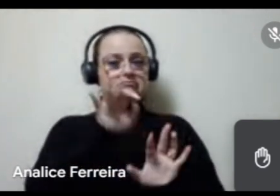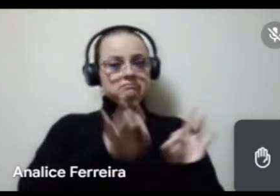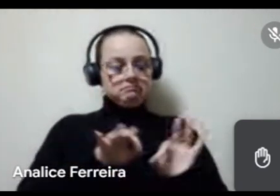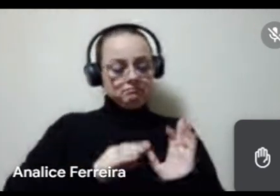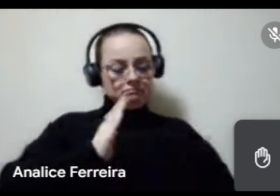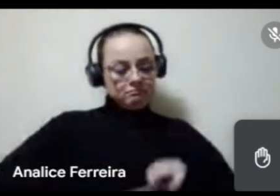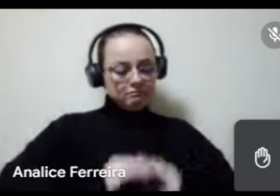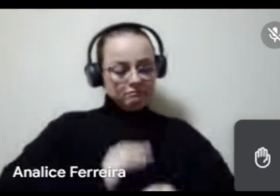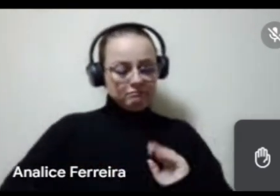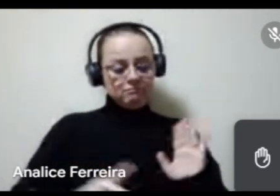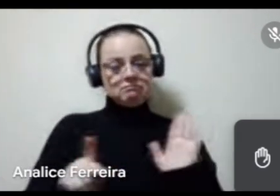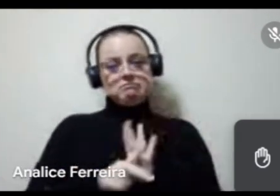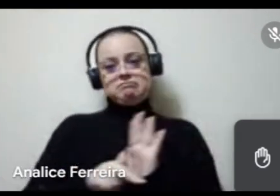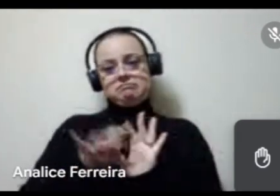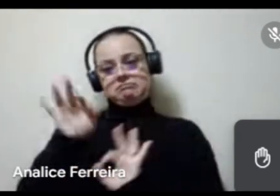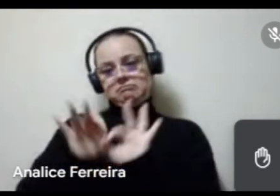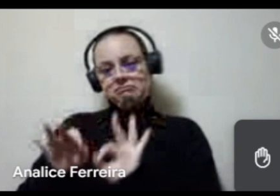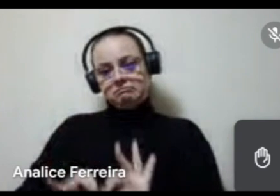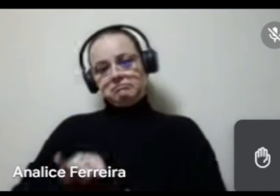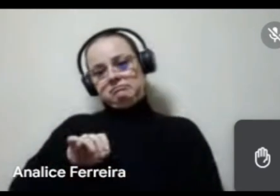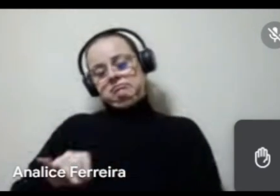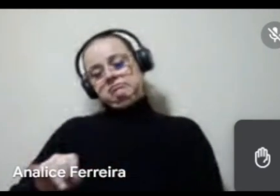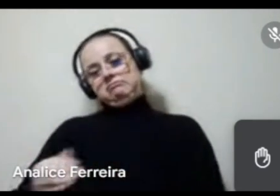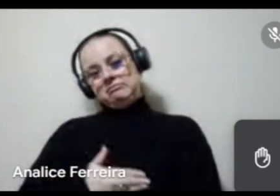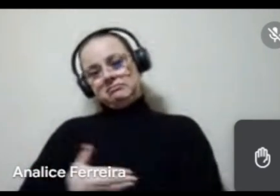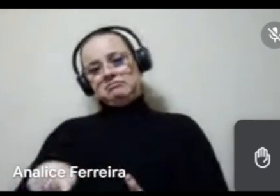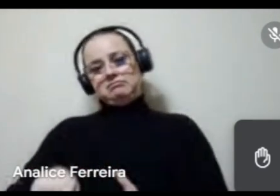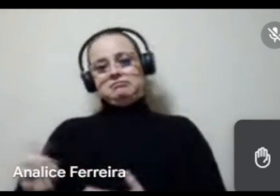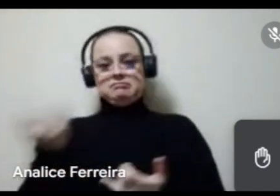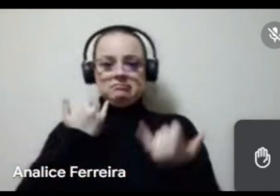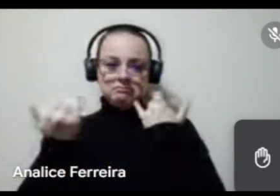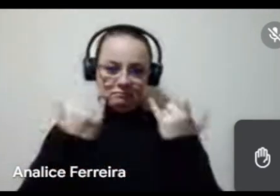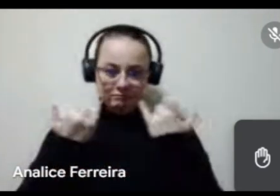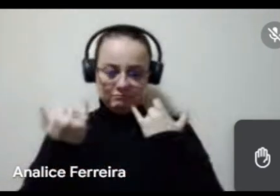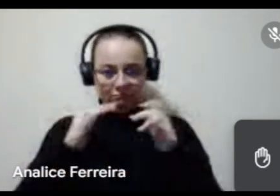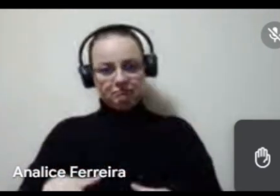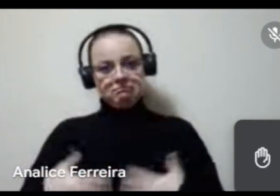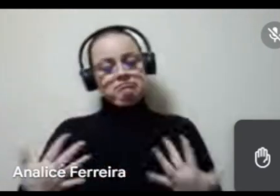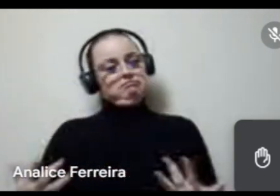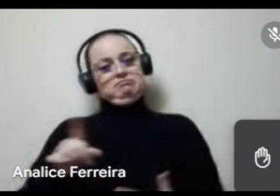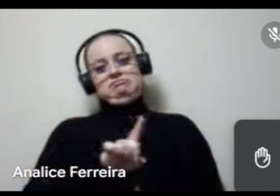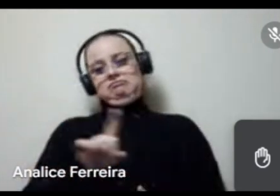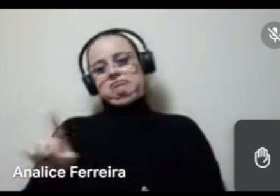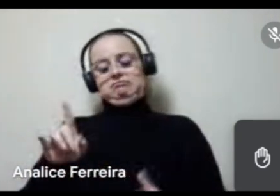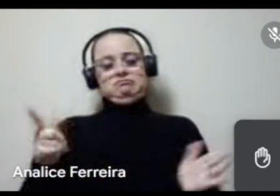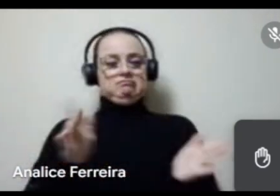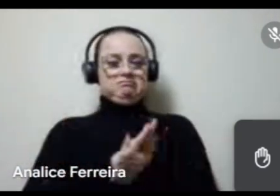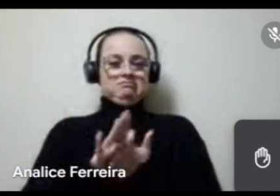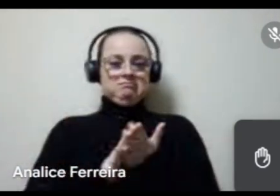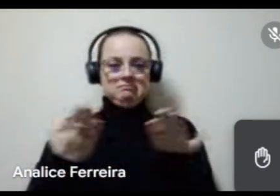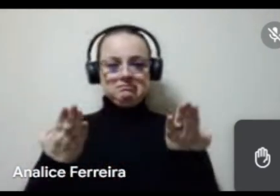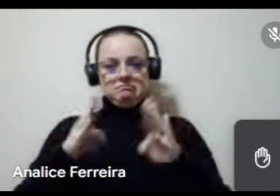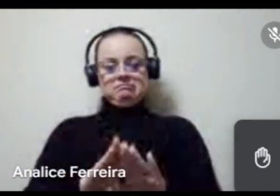recursos como a própria formatação dos editais a partir dessas escutas, tá? Então, não tem nada fechado, inclusive a questão